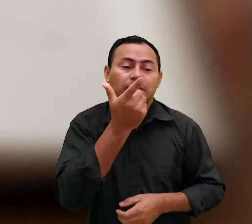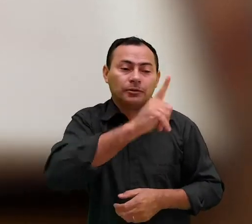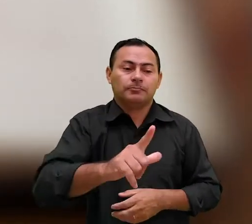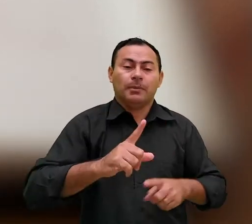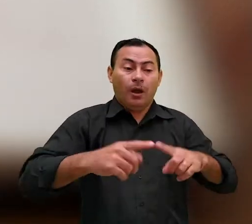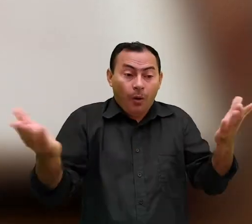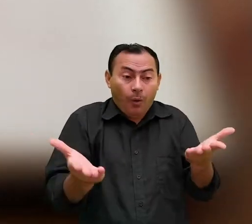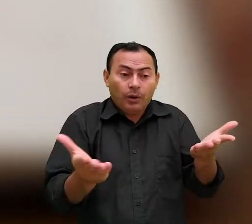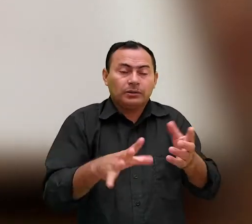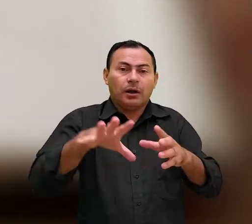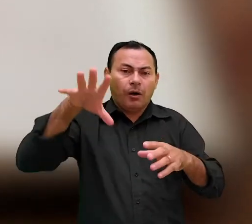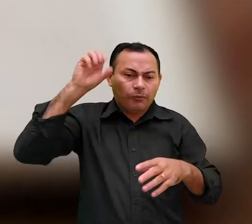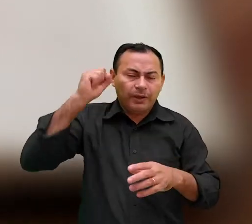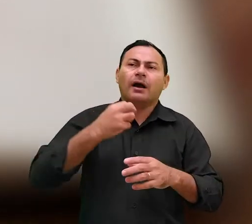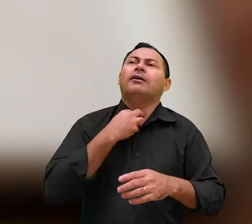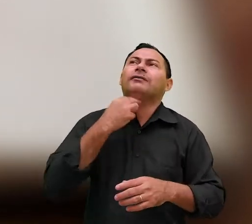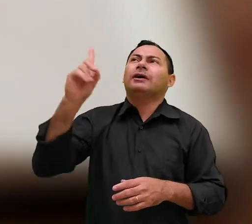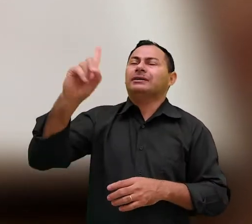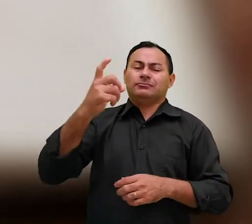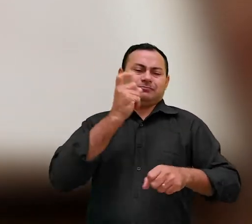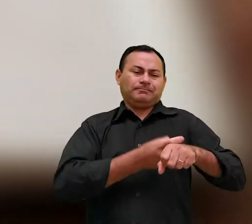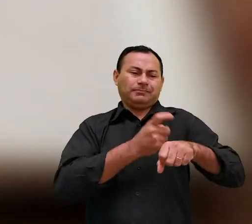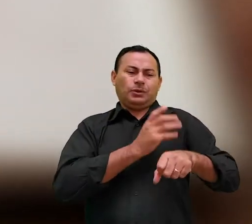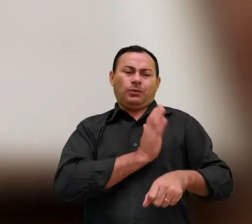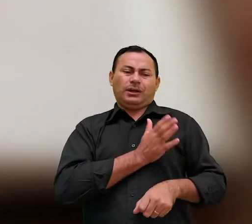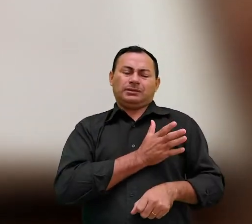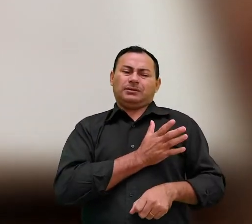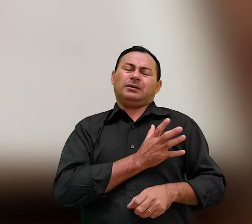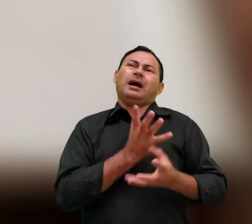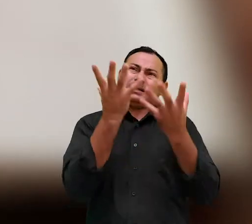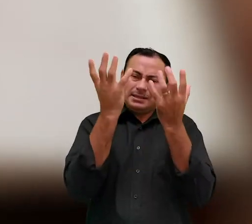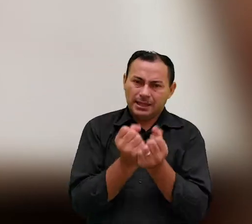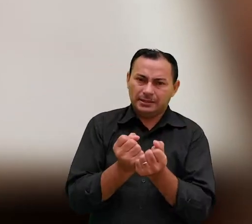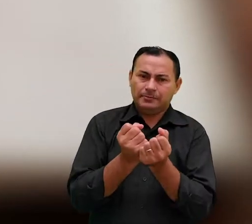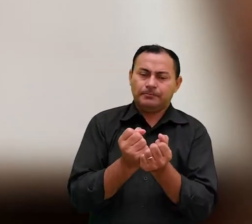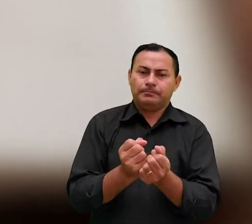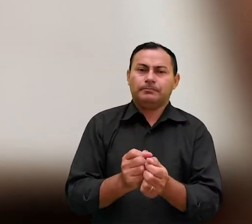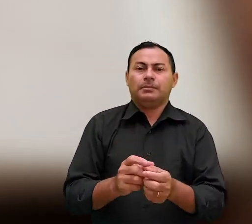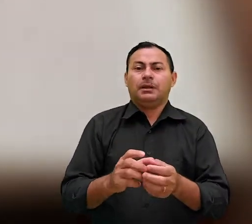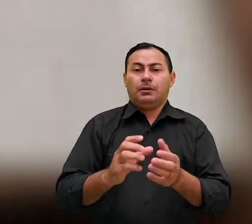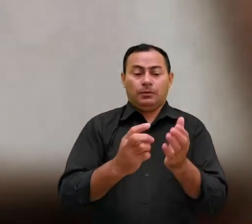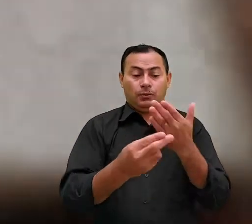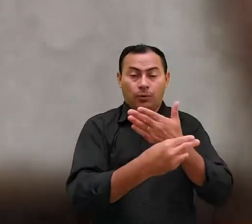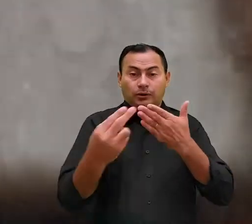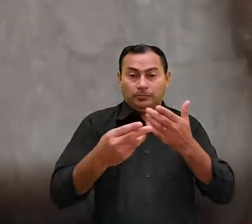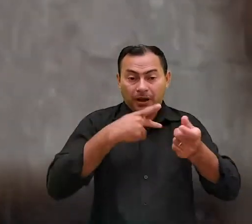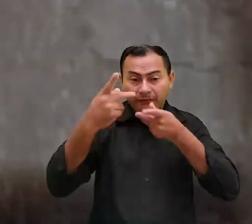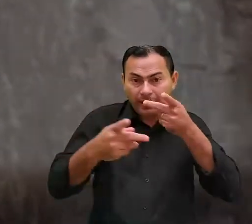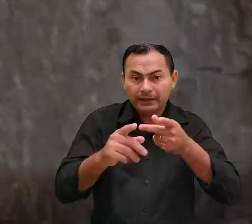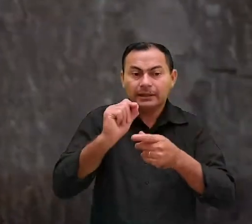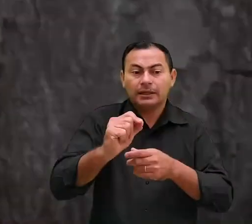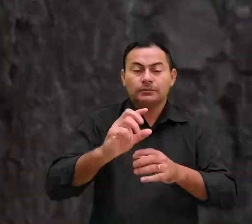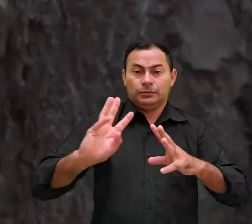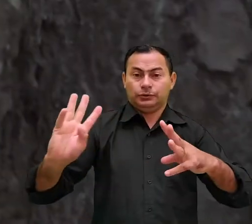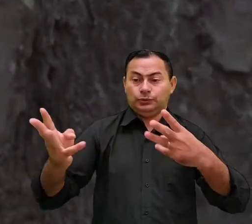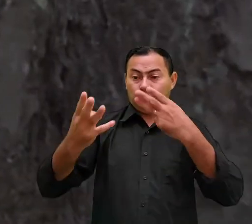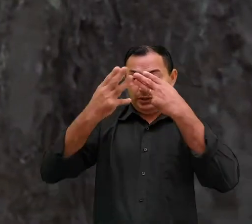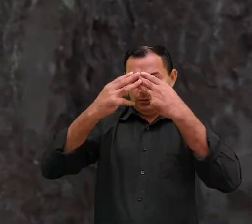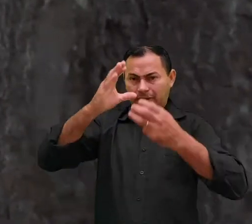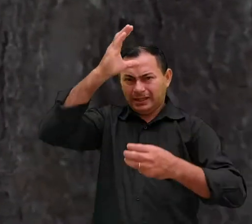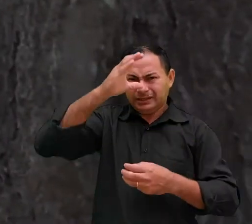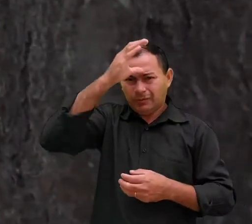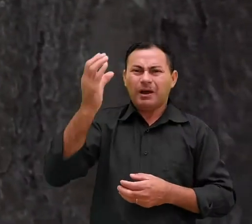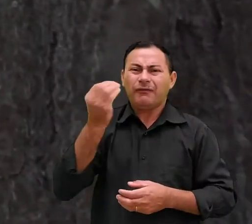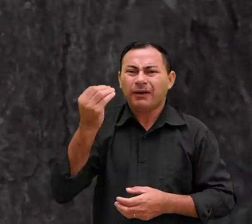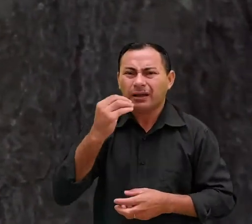hoje se vocês ouvirem a sua voz não endureçam o coração o autor estava dizendo aqueles judeus